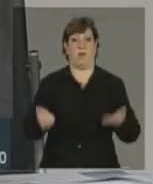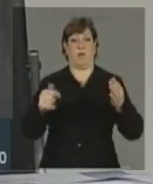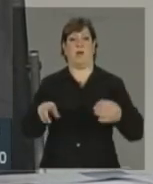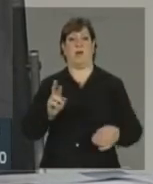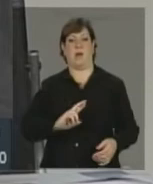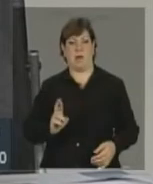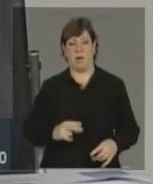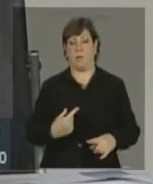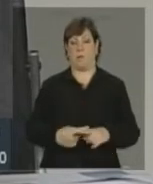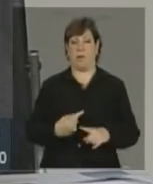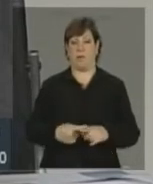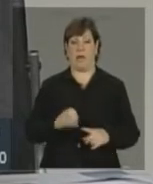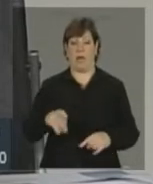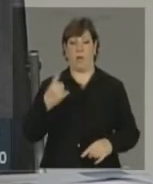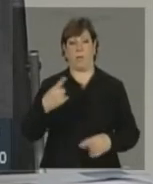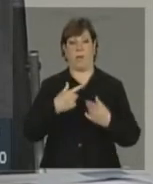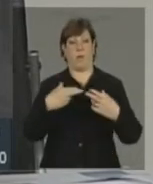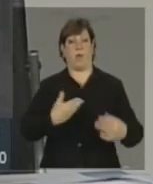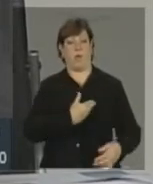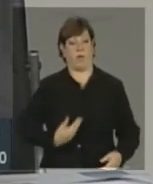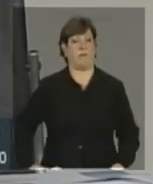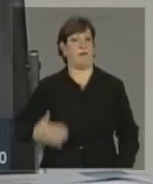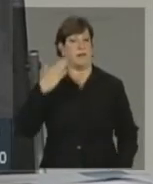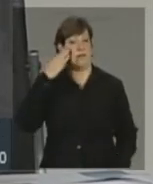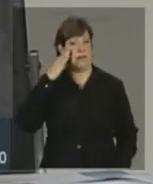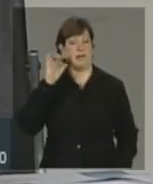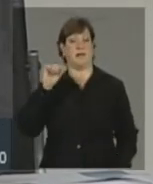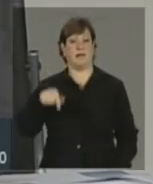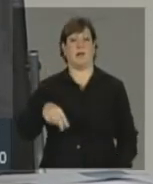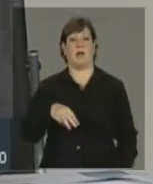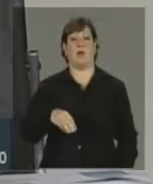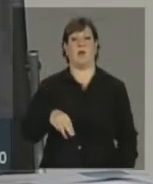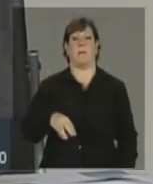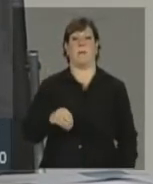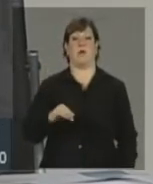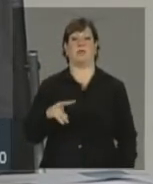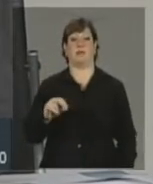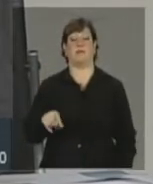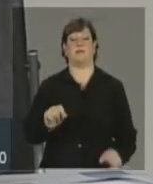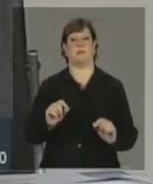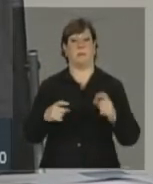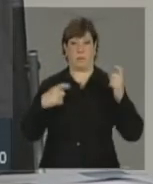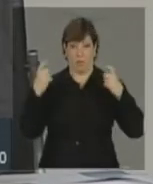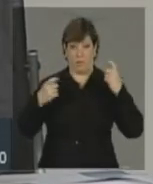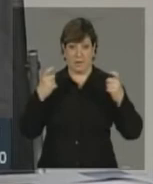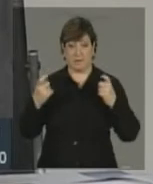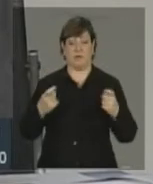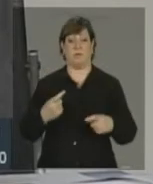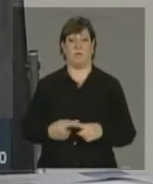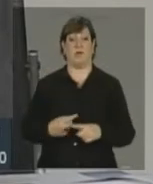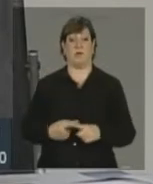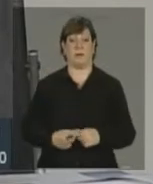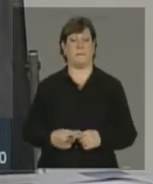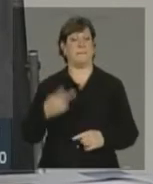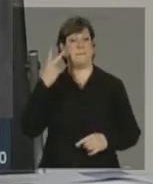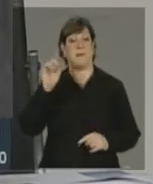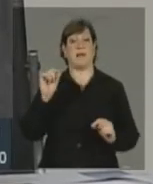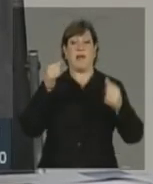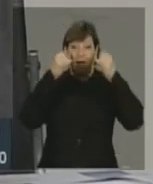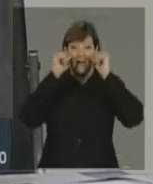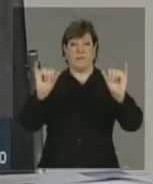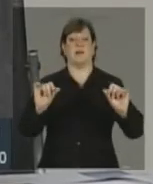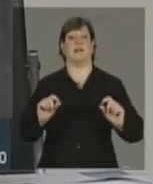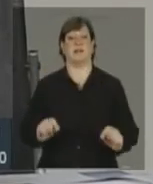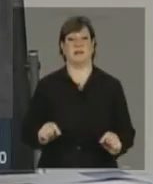algo que o governo entende motivo de sempre análise, preocupação, para que não haja